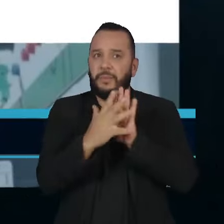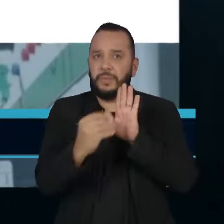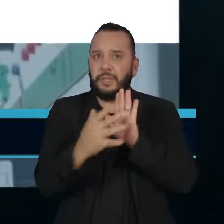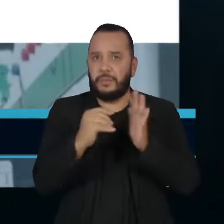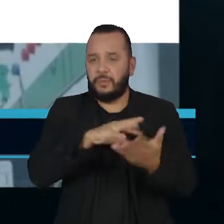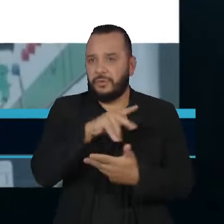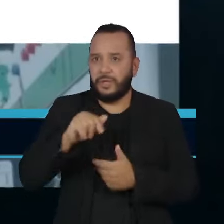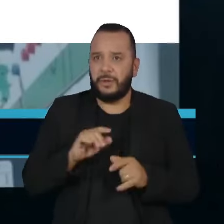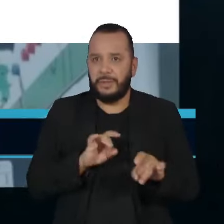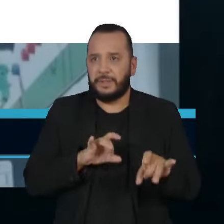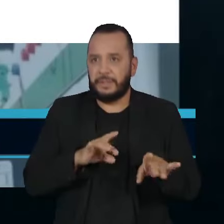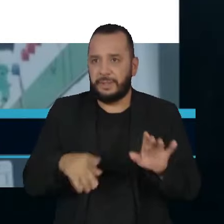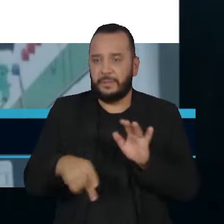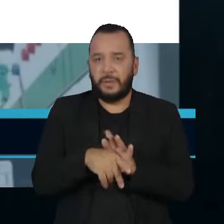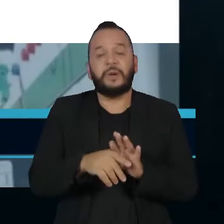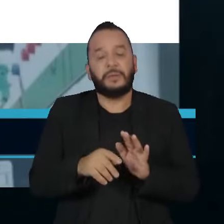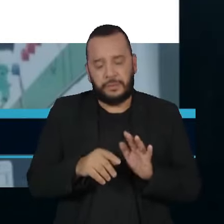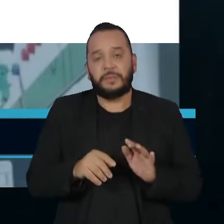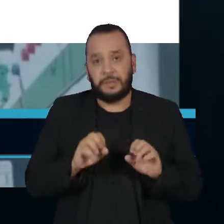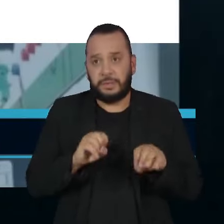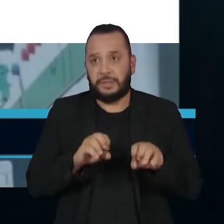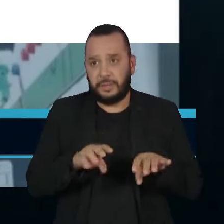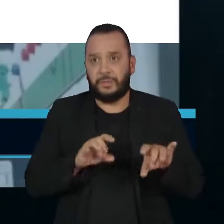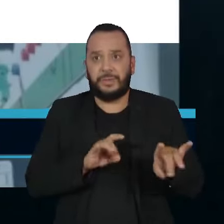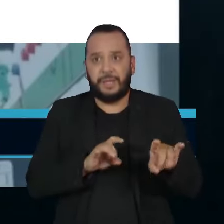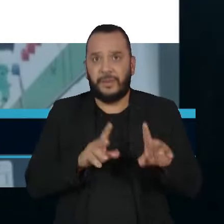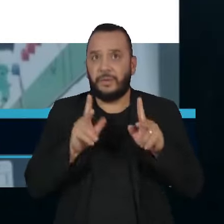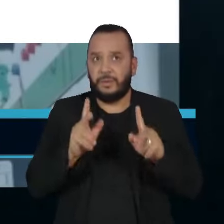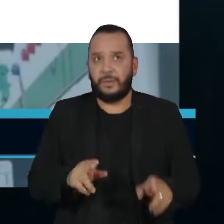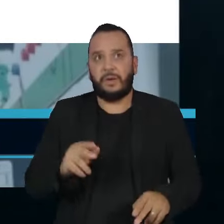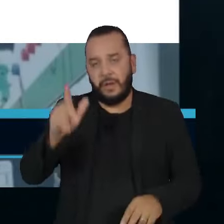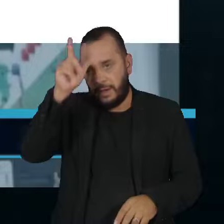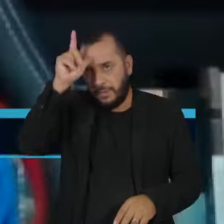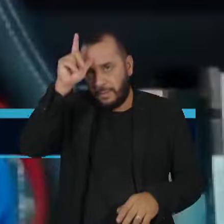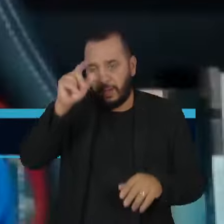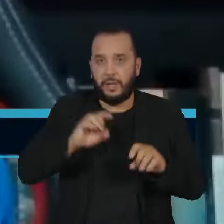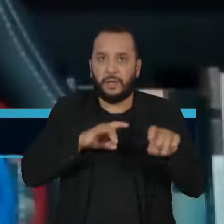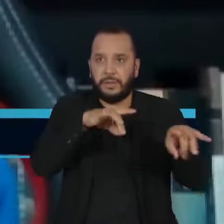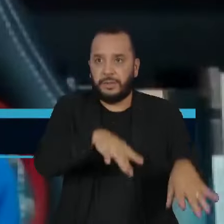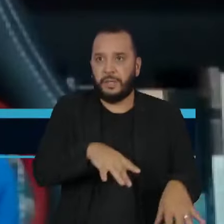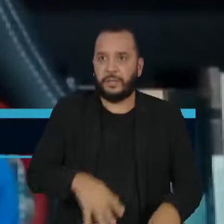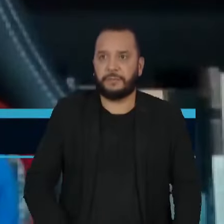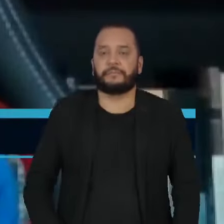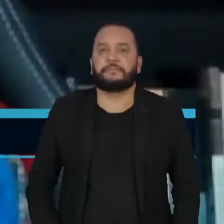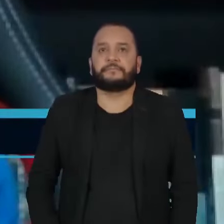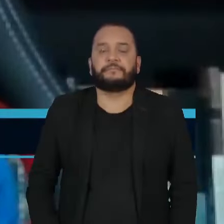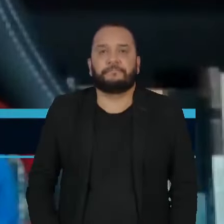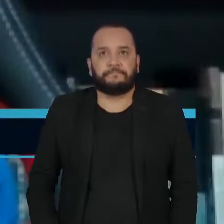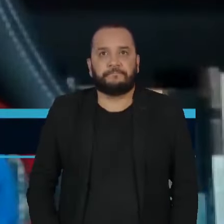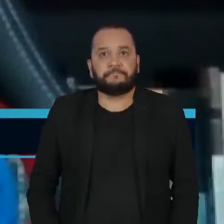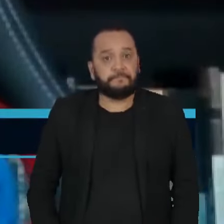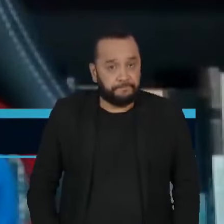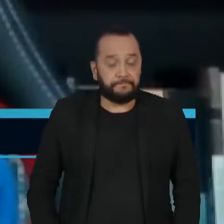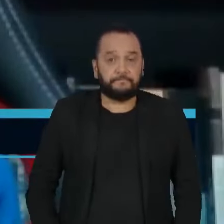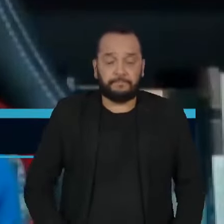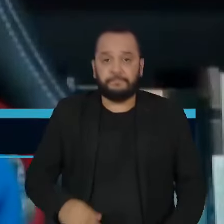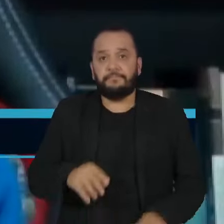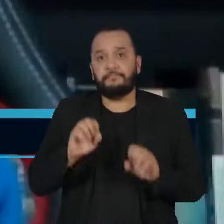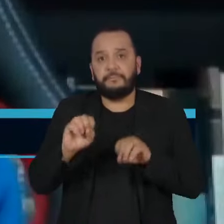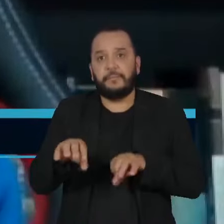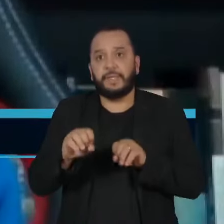no ensino técnico, como Alemanha e Austrália. É muito importante avançar no ensino técnico